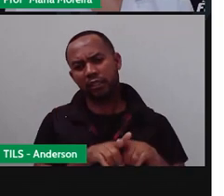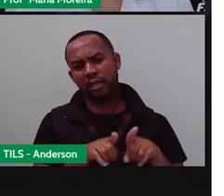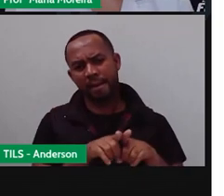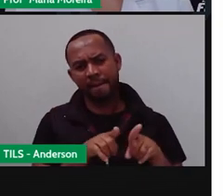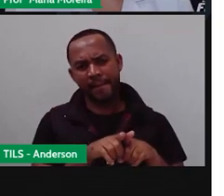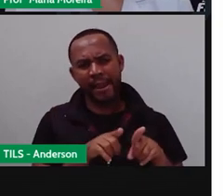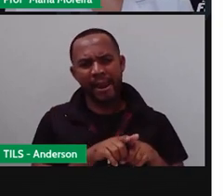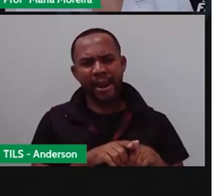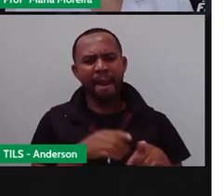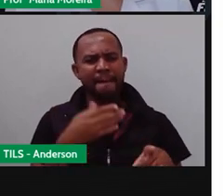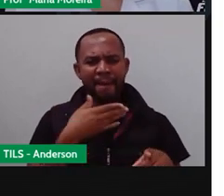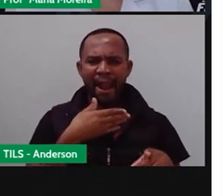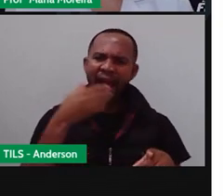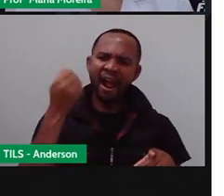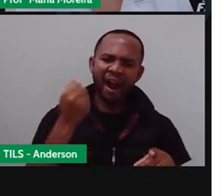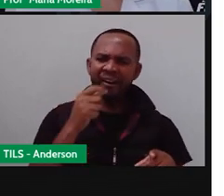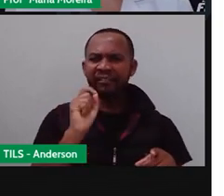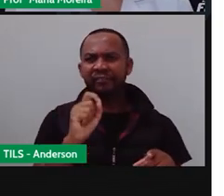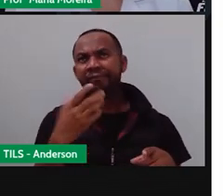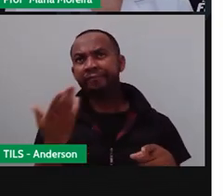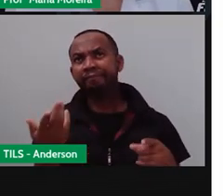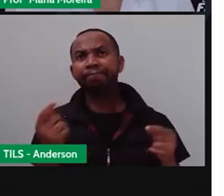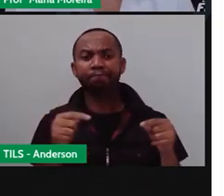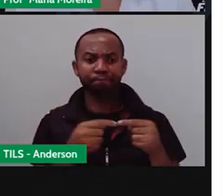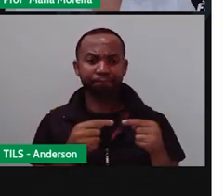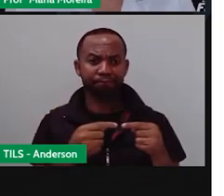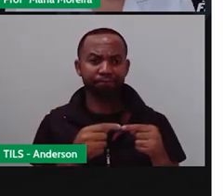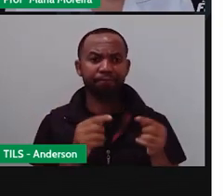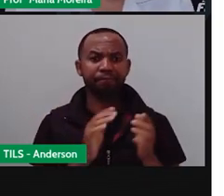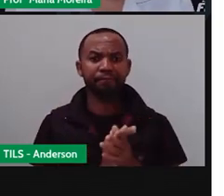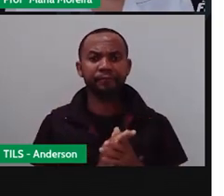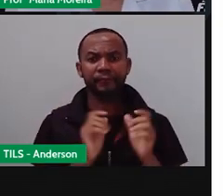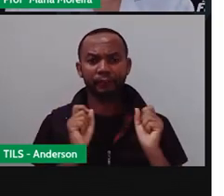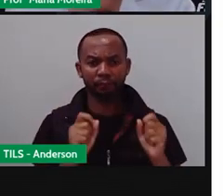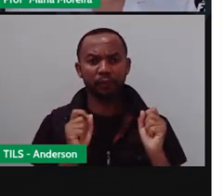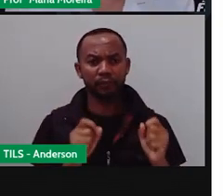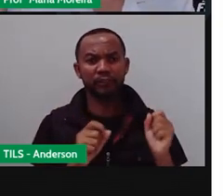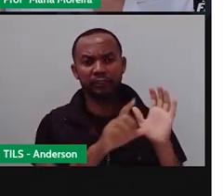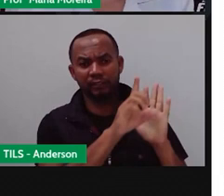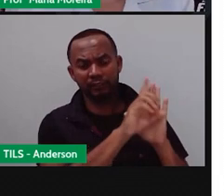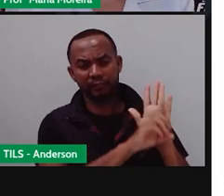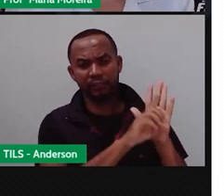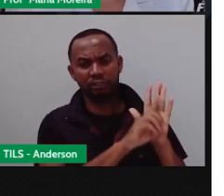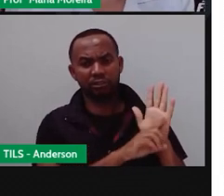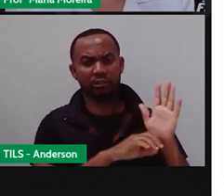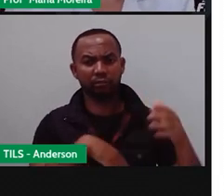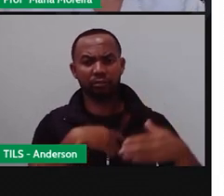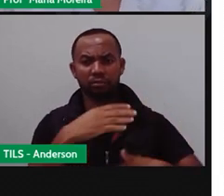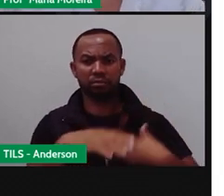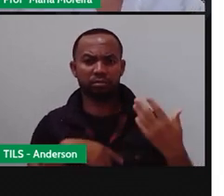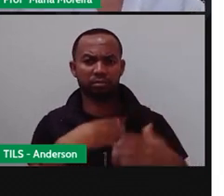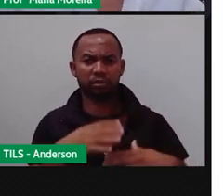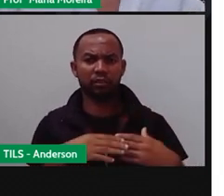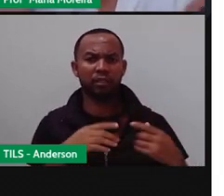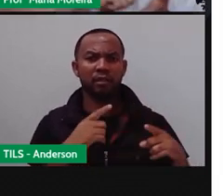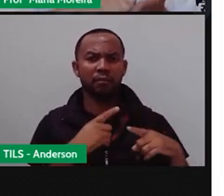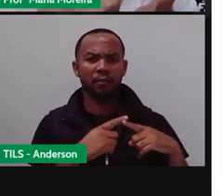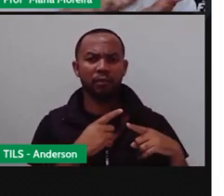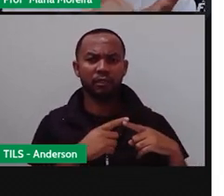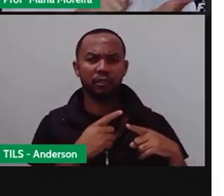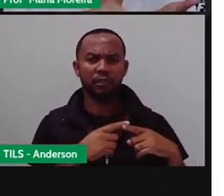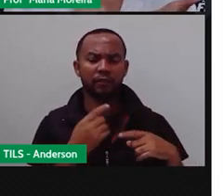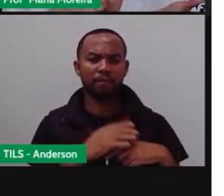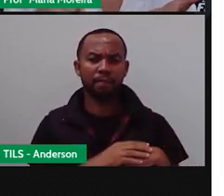de preferências. Mas pode ser uma lista totalmente desorganizada porque, ó,